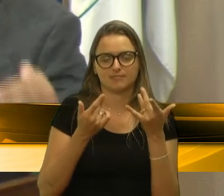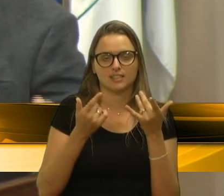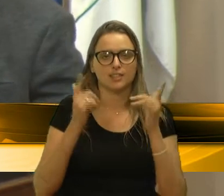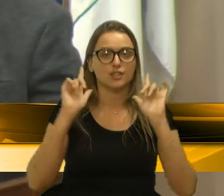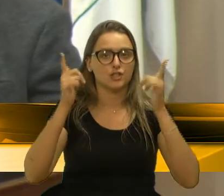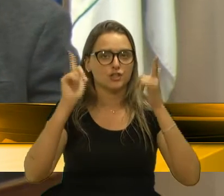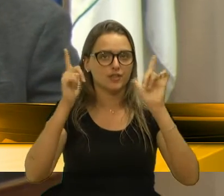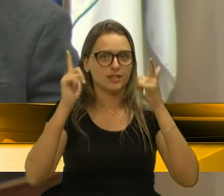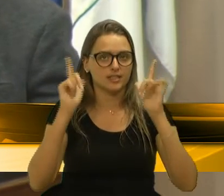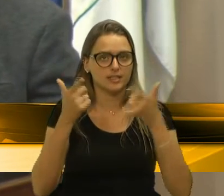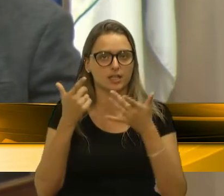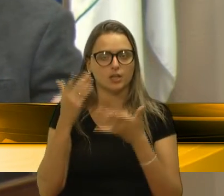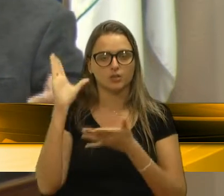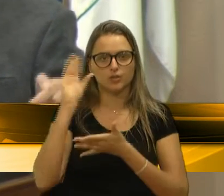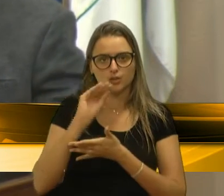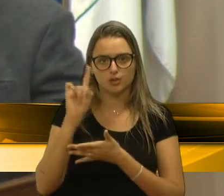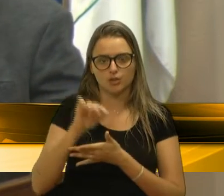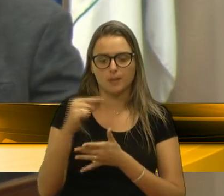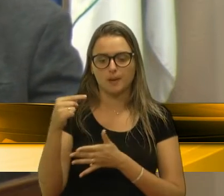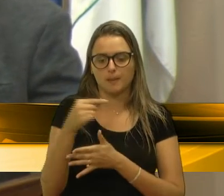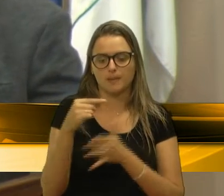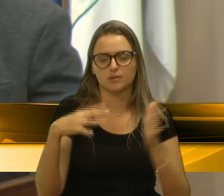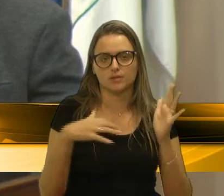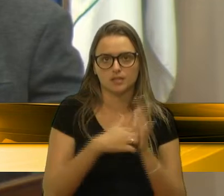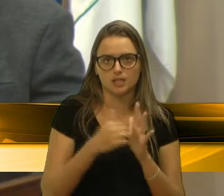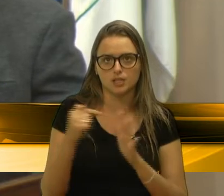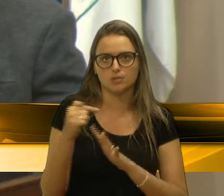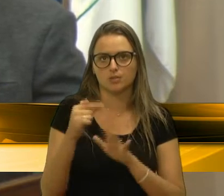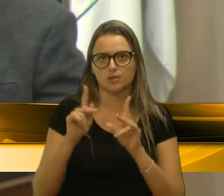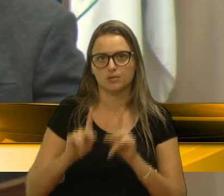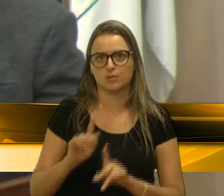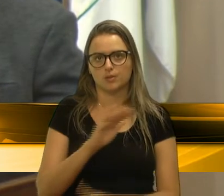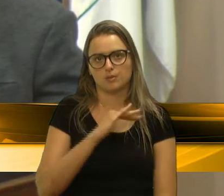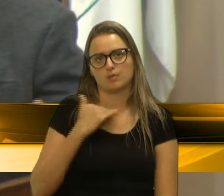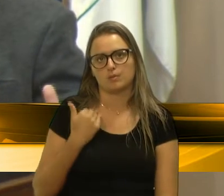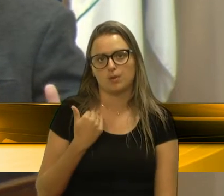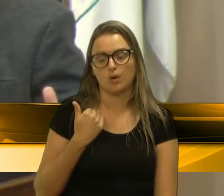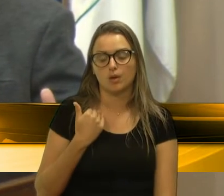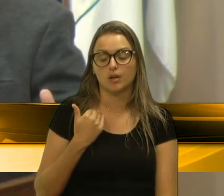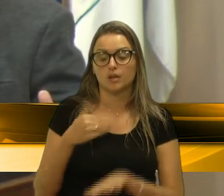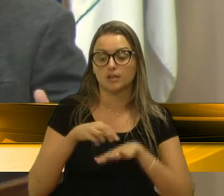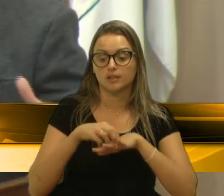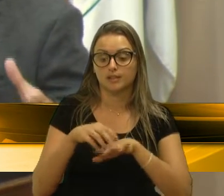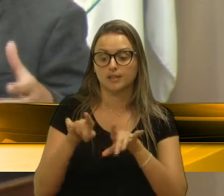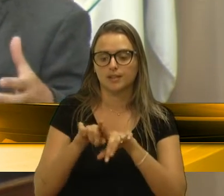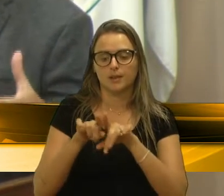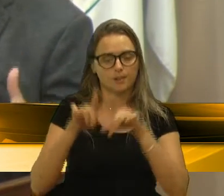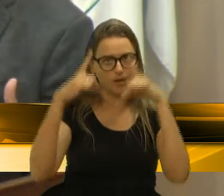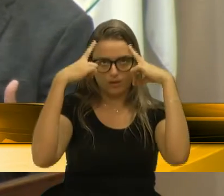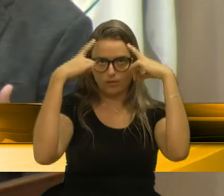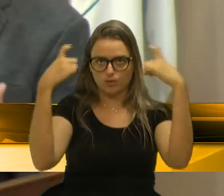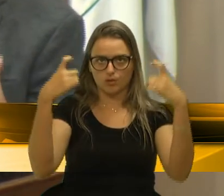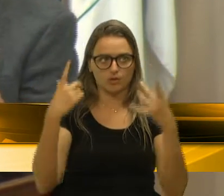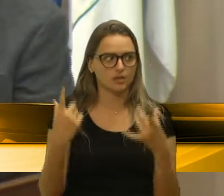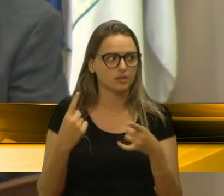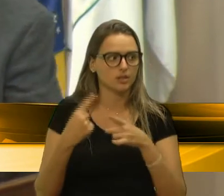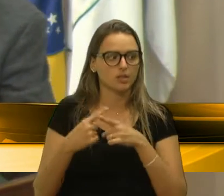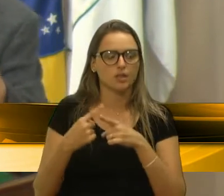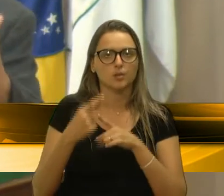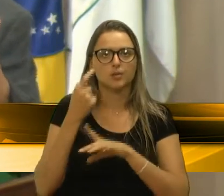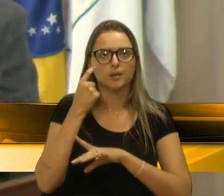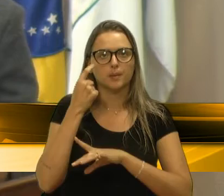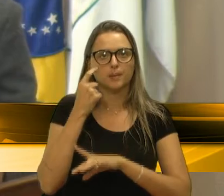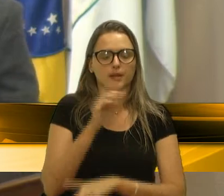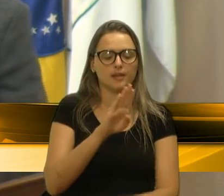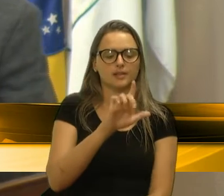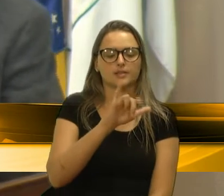diminuir o número de acidentes e o número de mortos no trânsito. E da violência, porque às vezes se pensa que uma Blitz é só